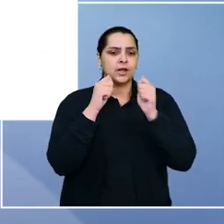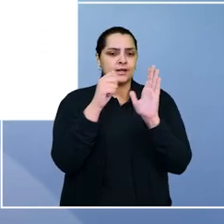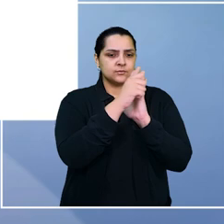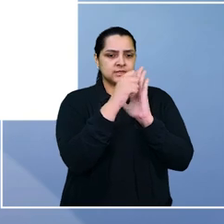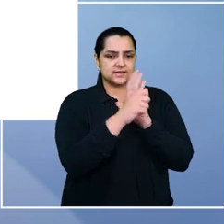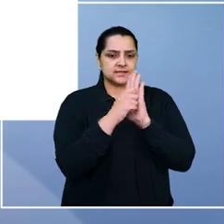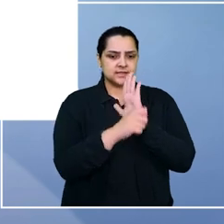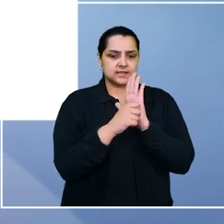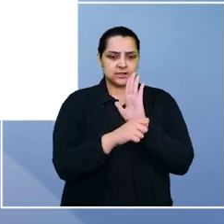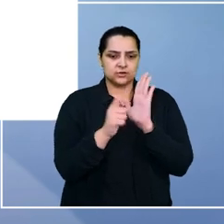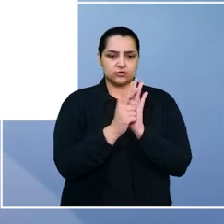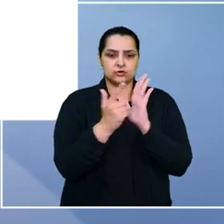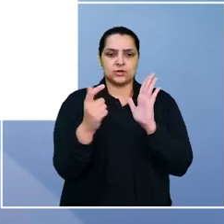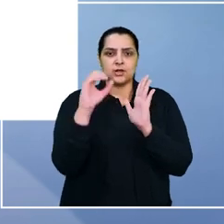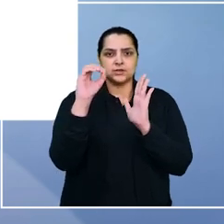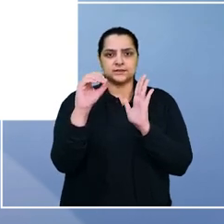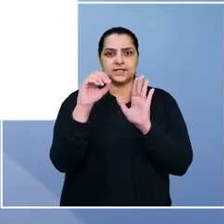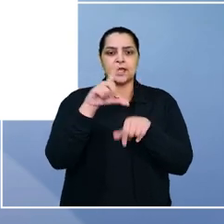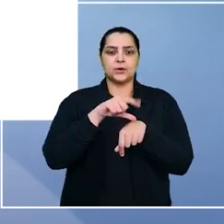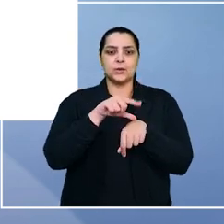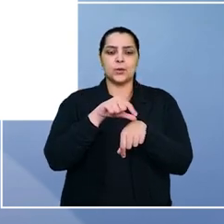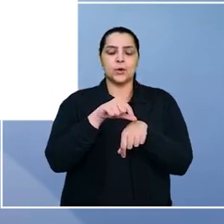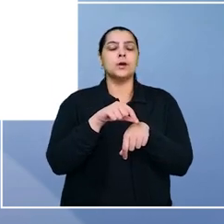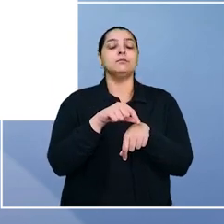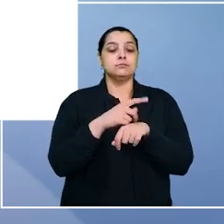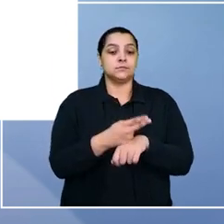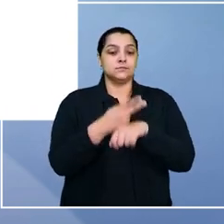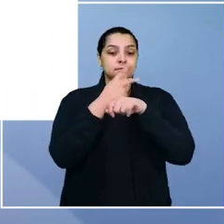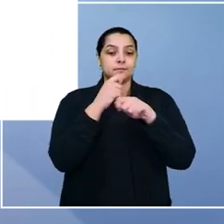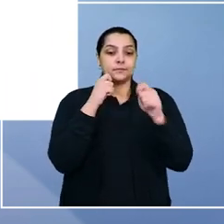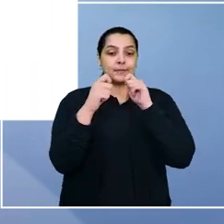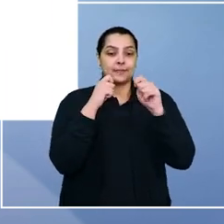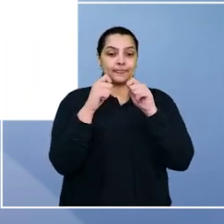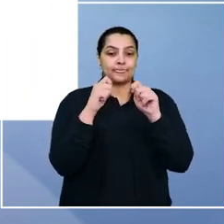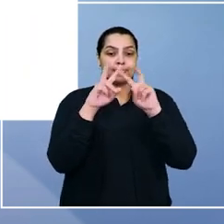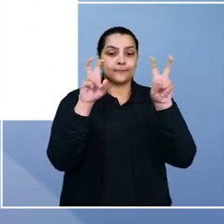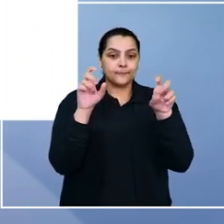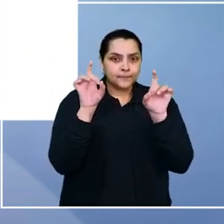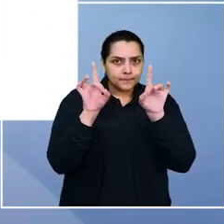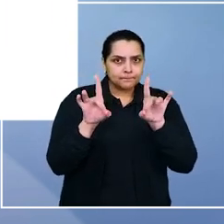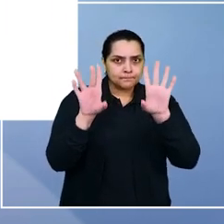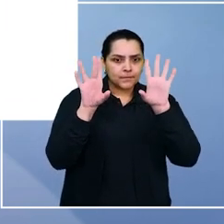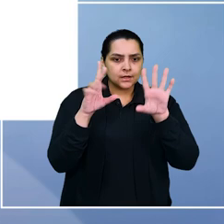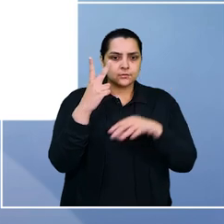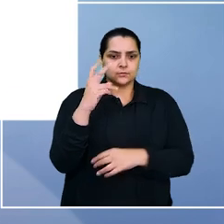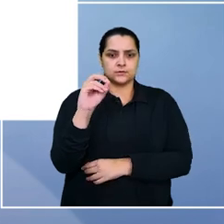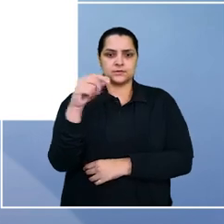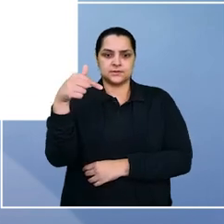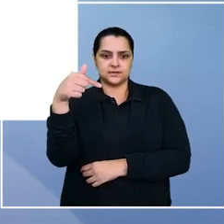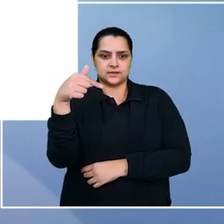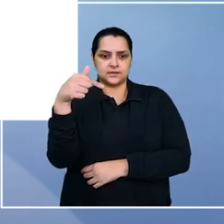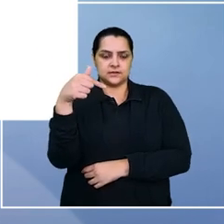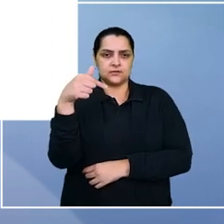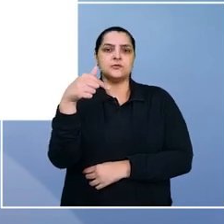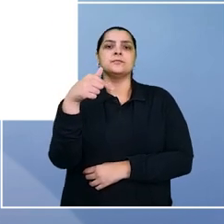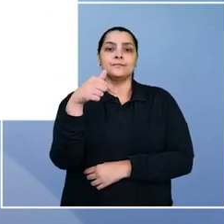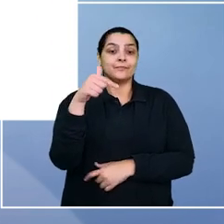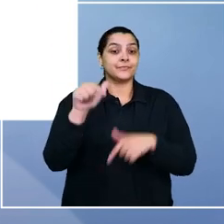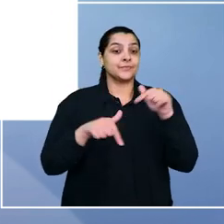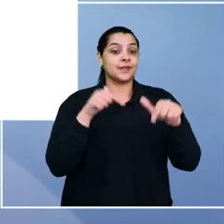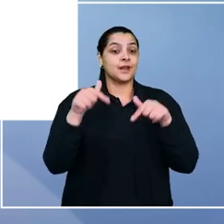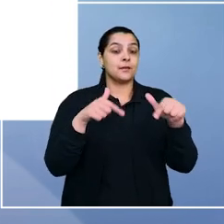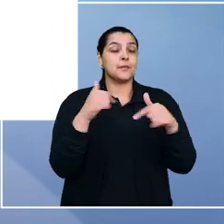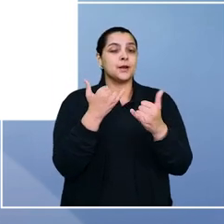Jornalismo Escrito, o jornal Zero Hora recebeu a premiação pela reportagem Flagrante de 207 Safristas,